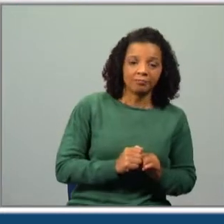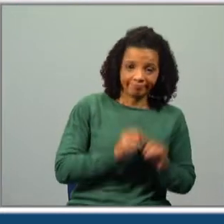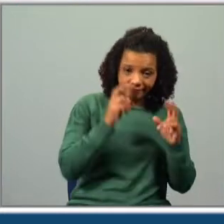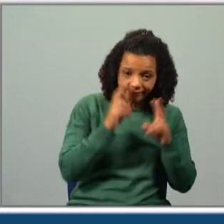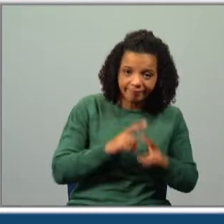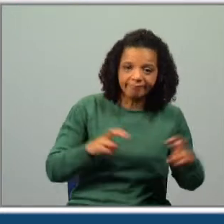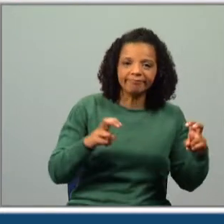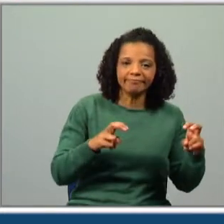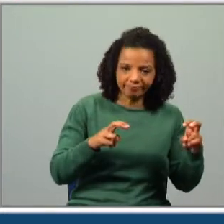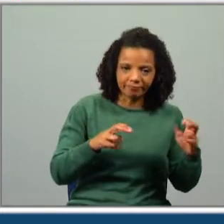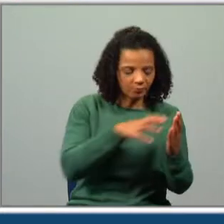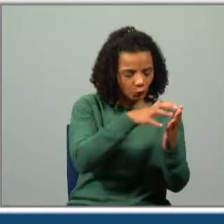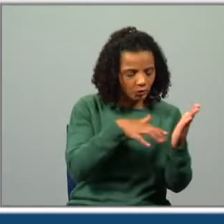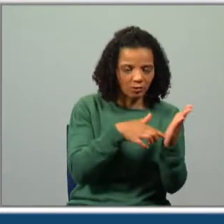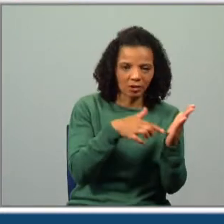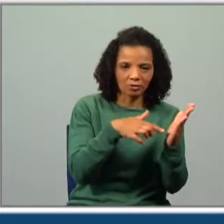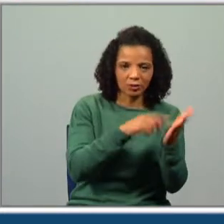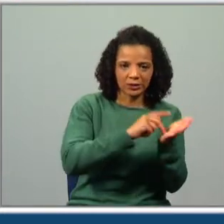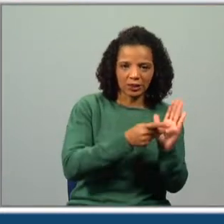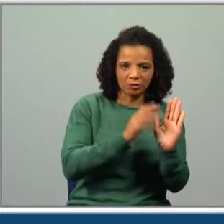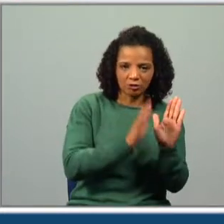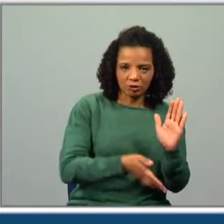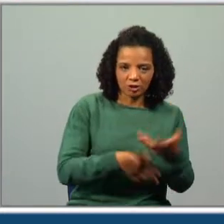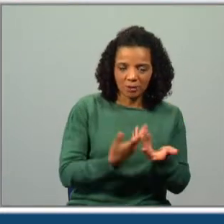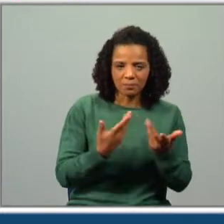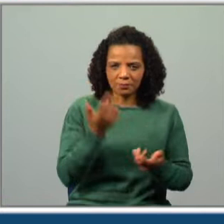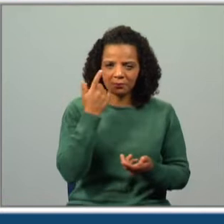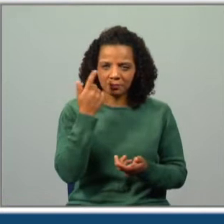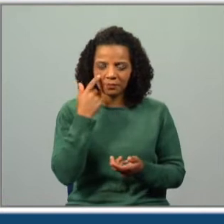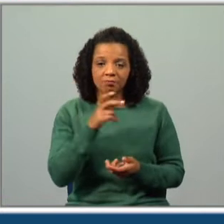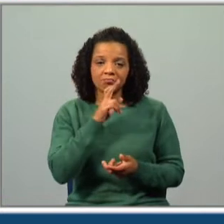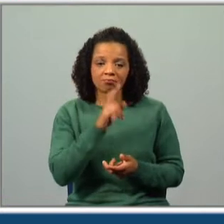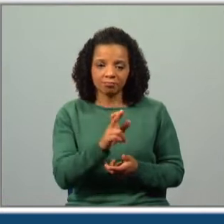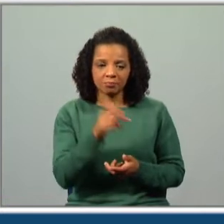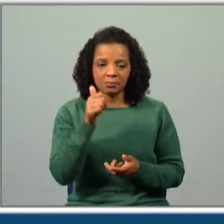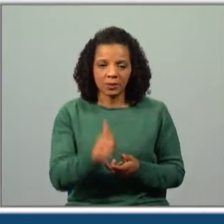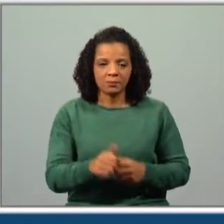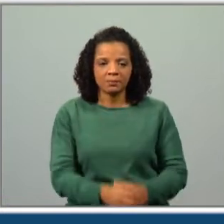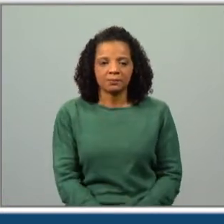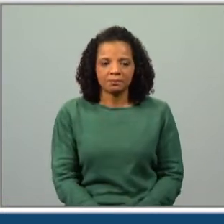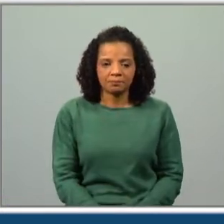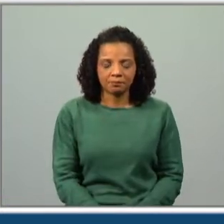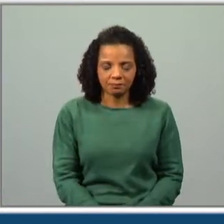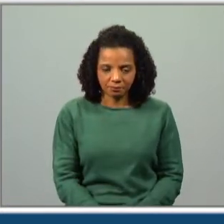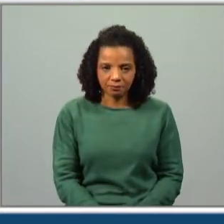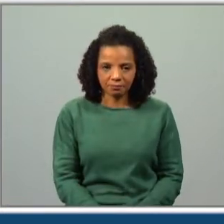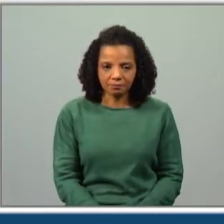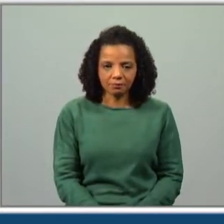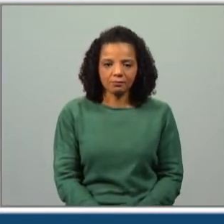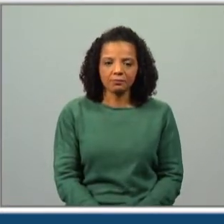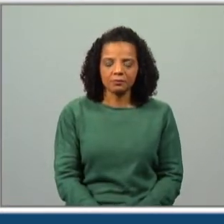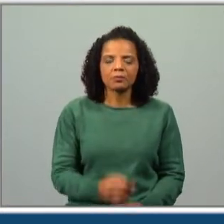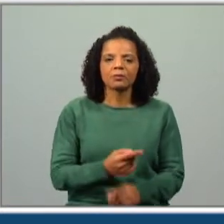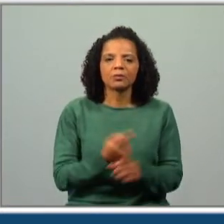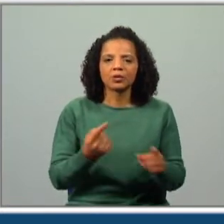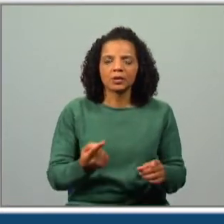texto, aplicámos a técnica e agora vamos tentar ver se acertamos na resposta. Ora, então por que é que